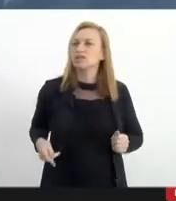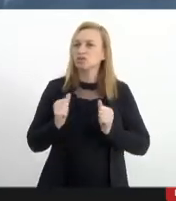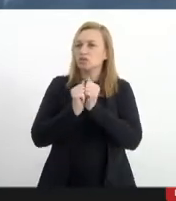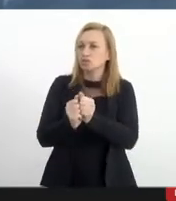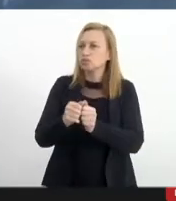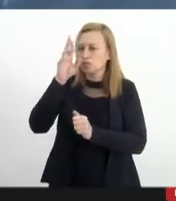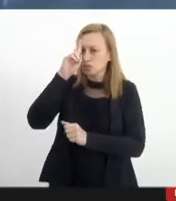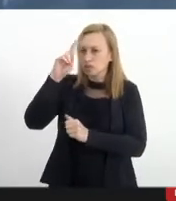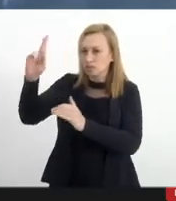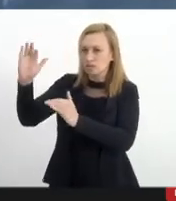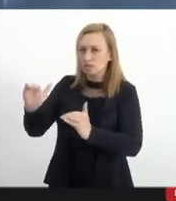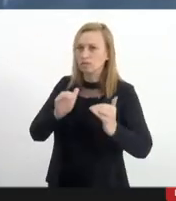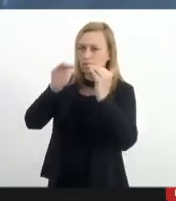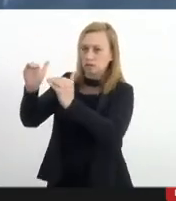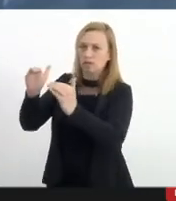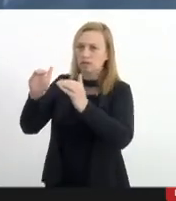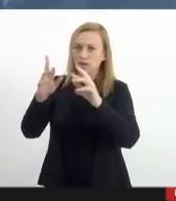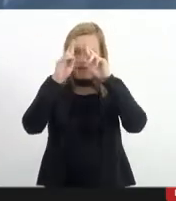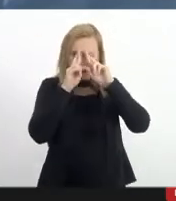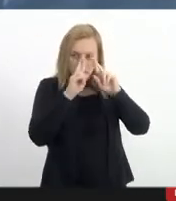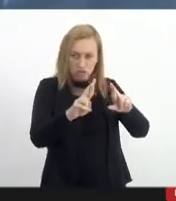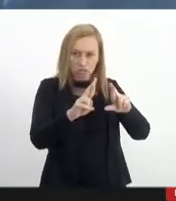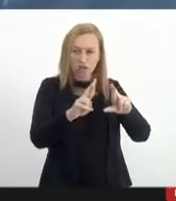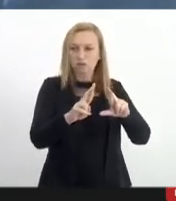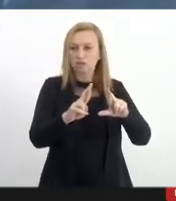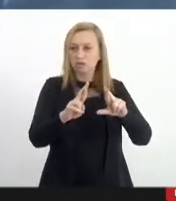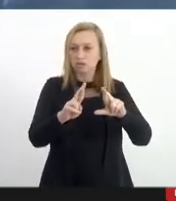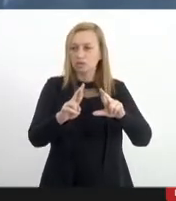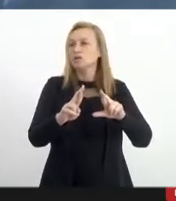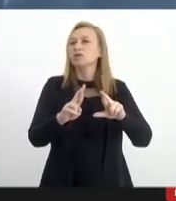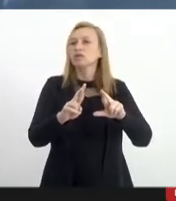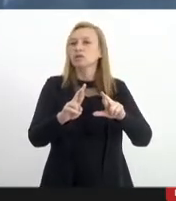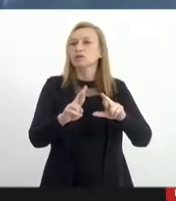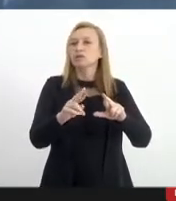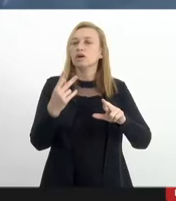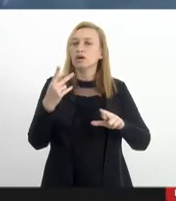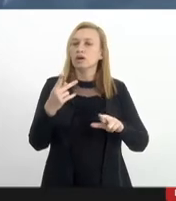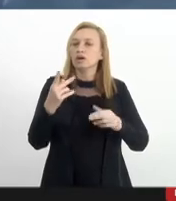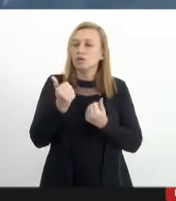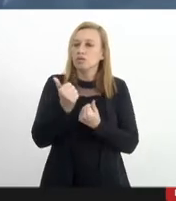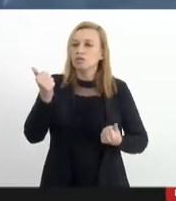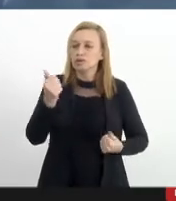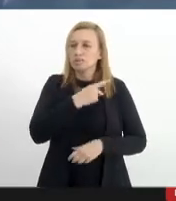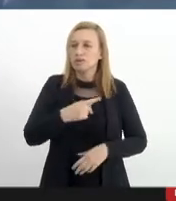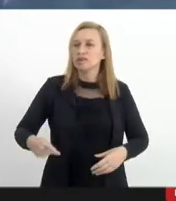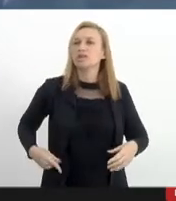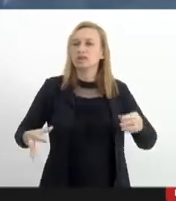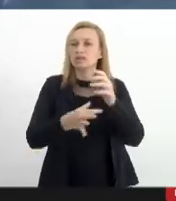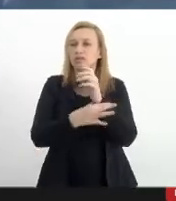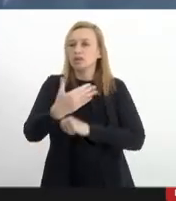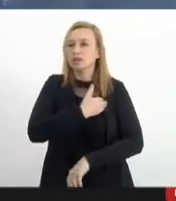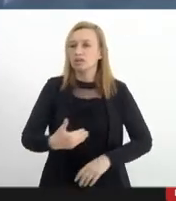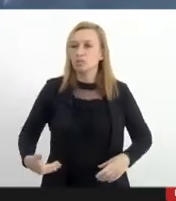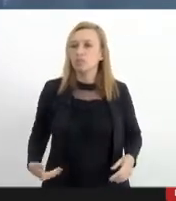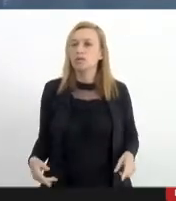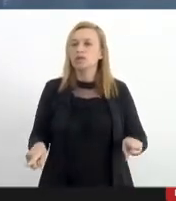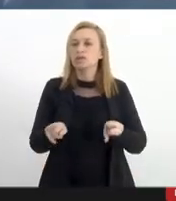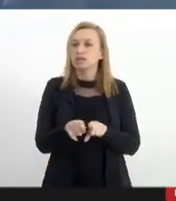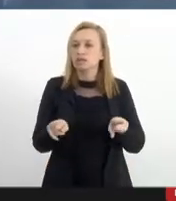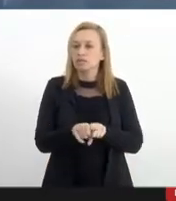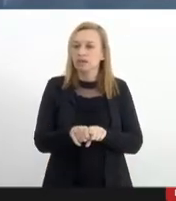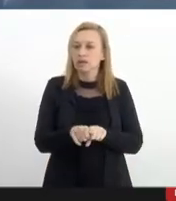excelência em respeito à ocupação que faz de vice-presidente da Comissão de Segurança Pública e também por